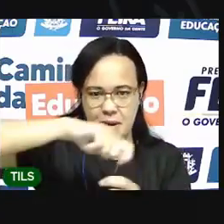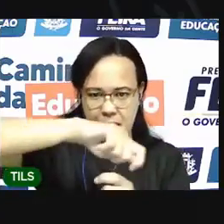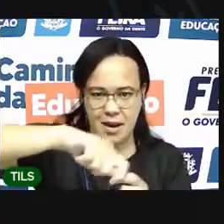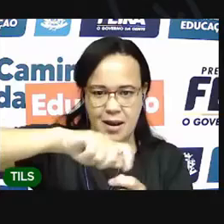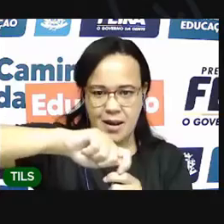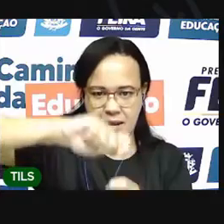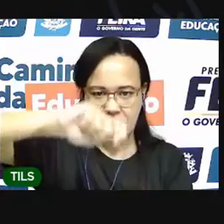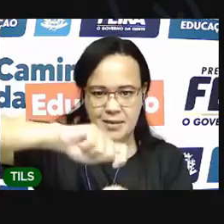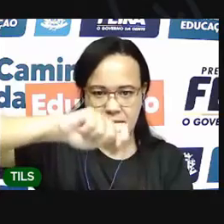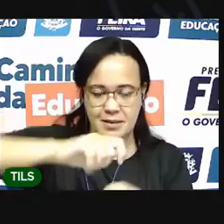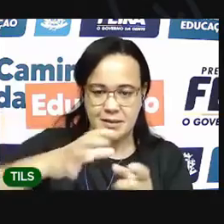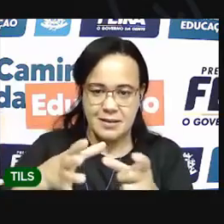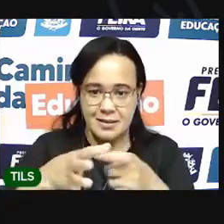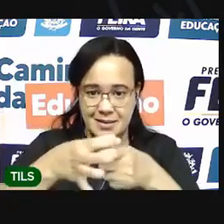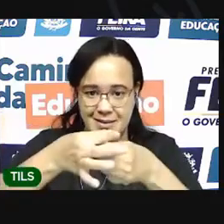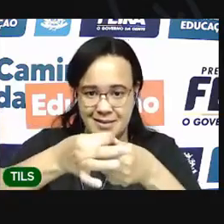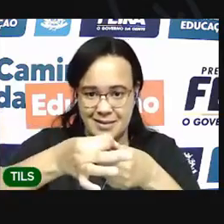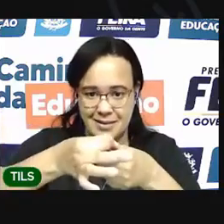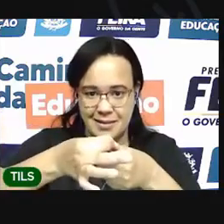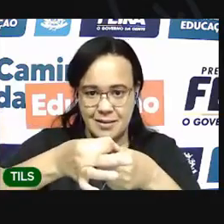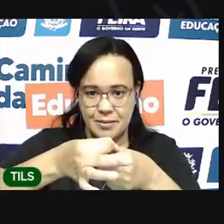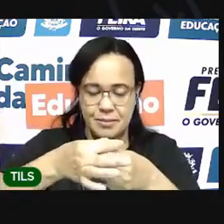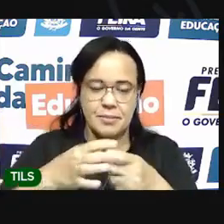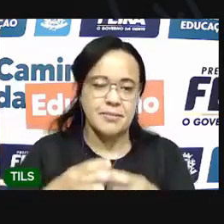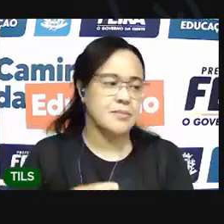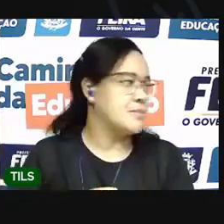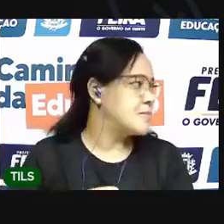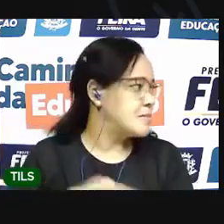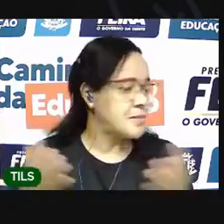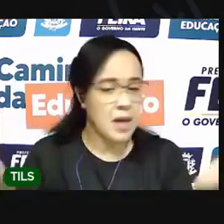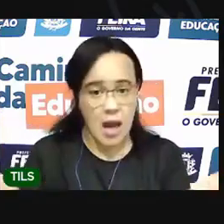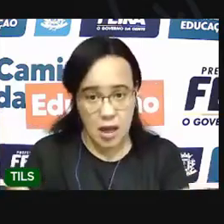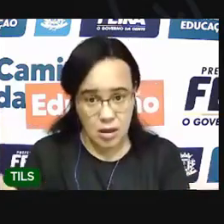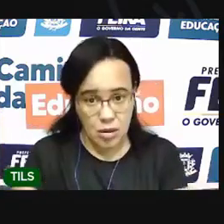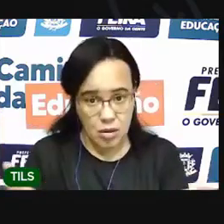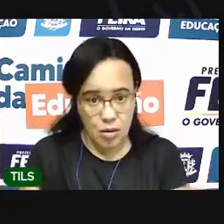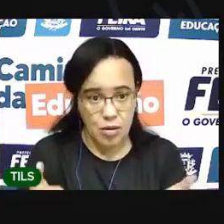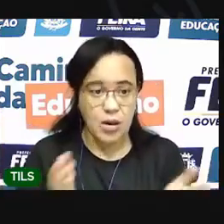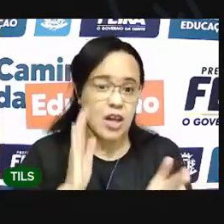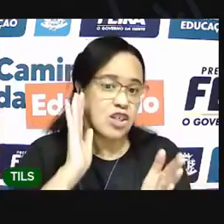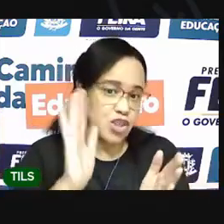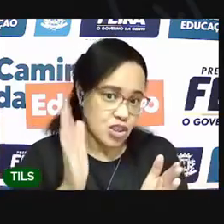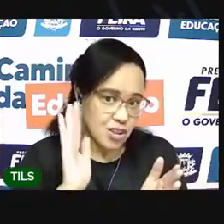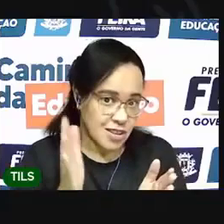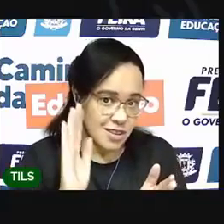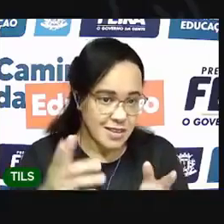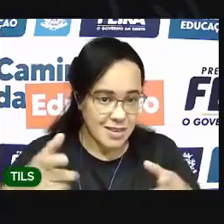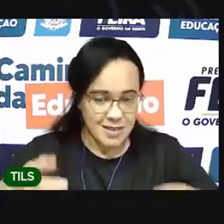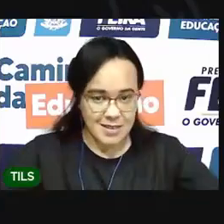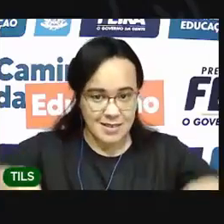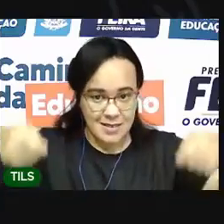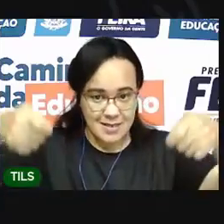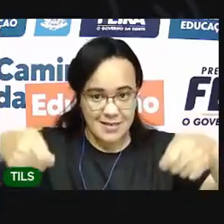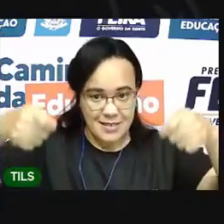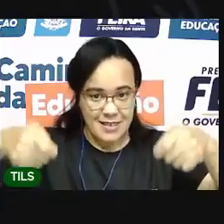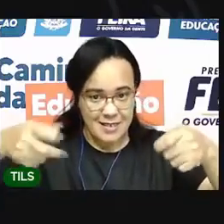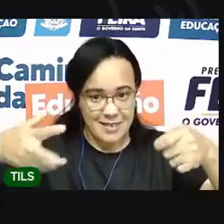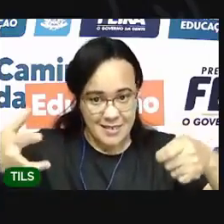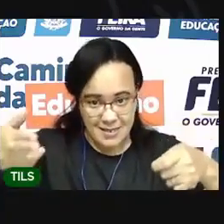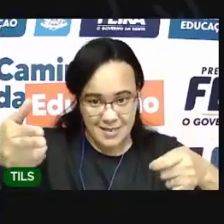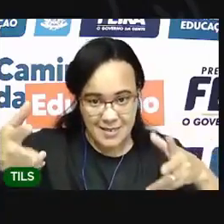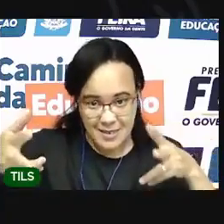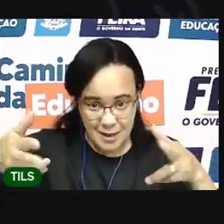servir depois para amarrar a peteca. Agora que eu já estou com a minha sacola sem as alças, ó,